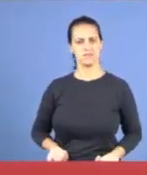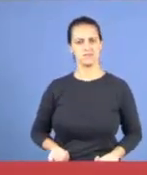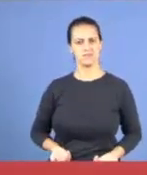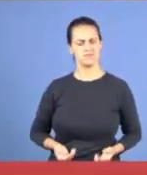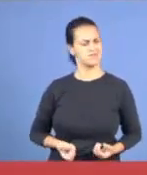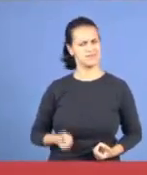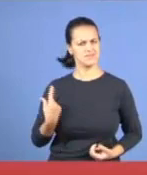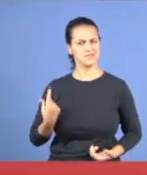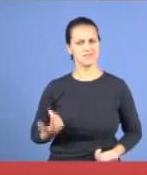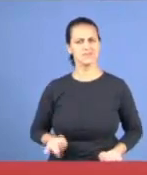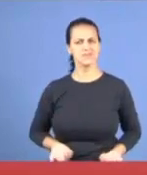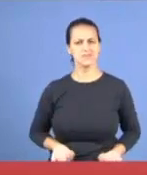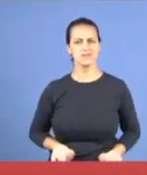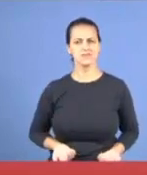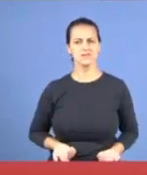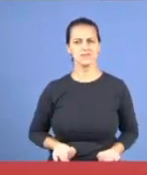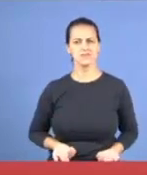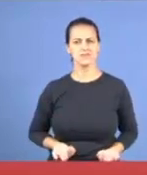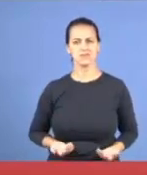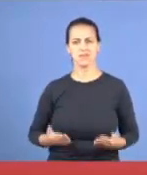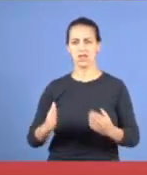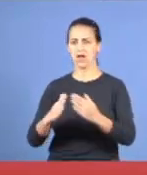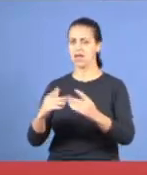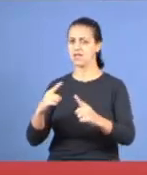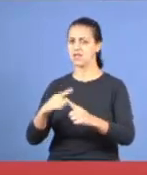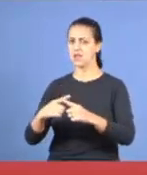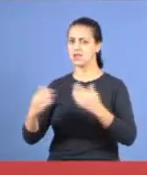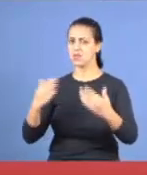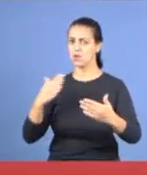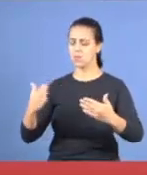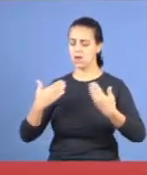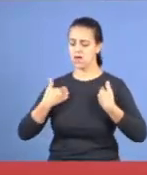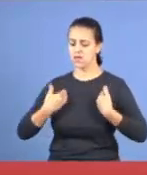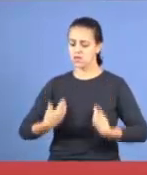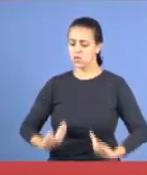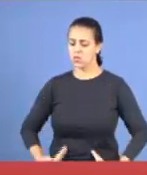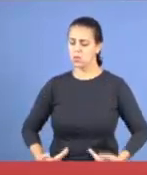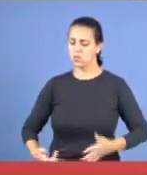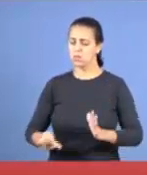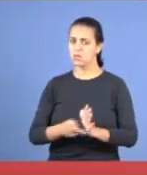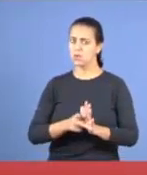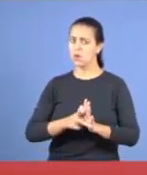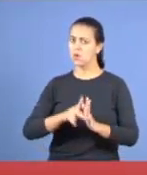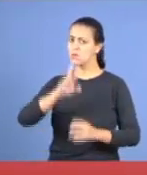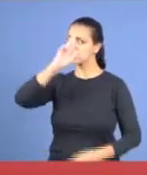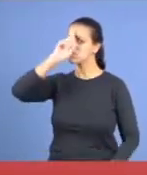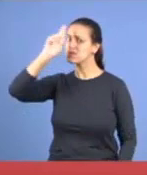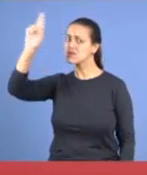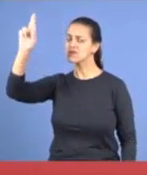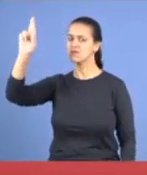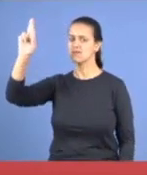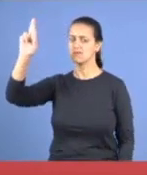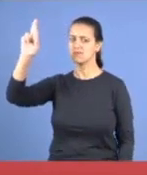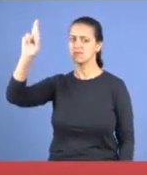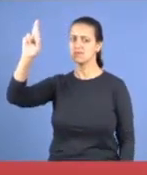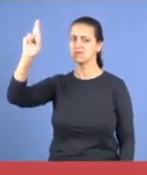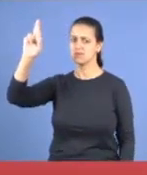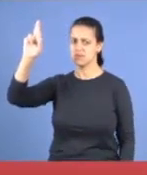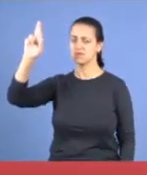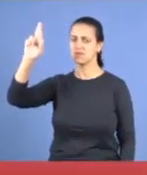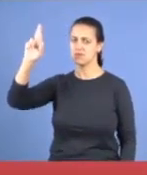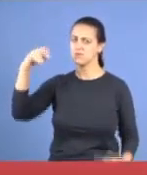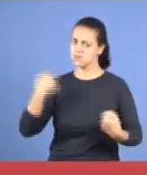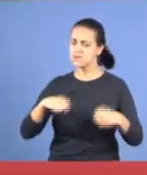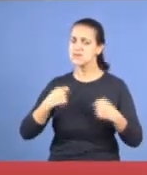então a igreja, é corpo de Cristo, e isso aí, pastor vem, explica, explica o corpo de Cristo,